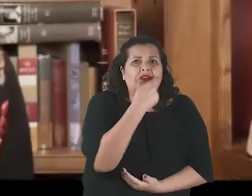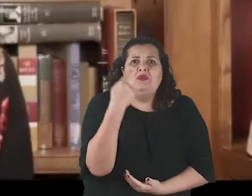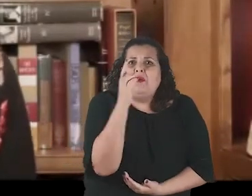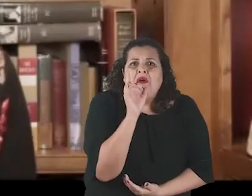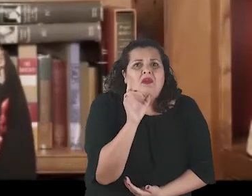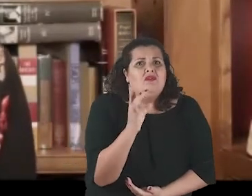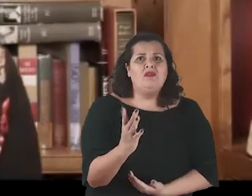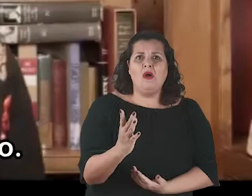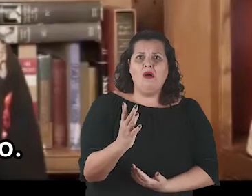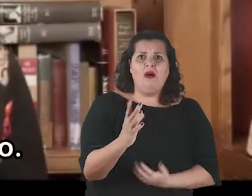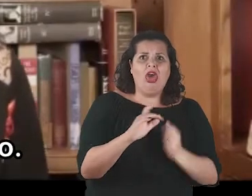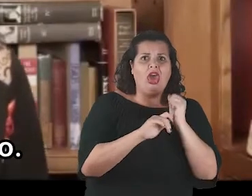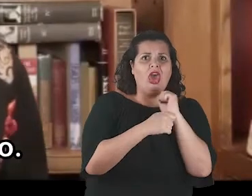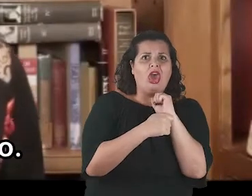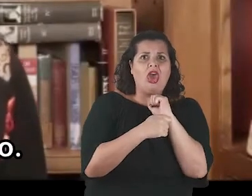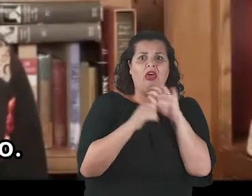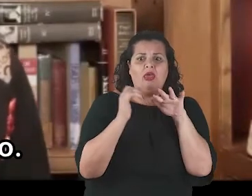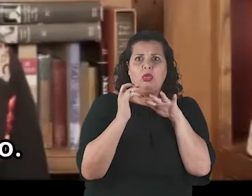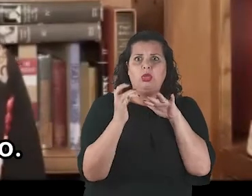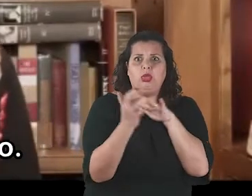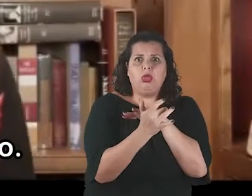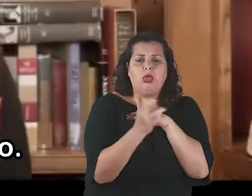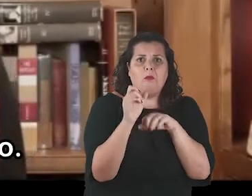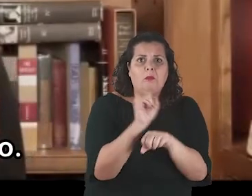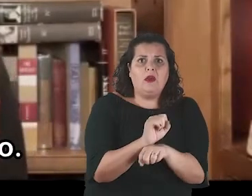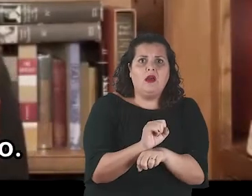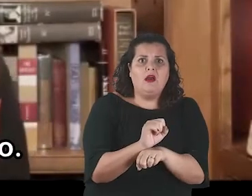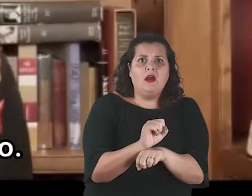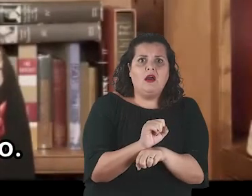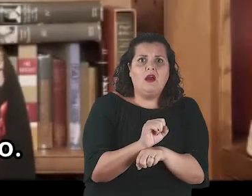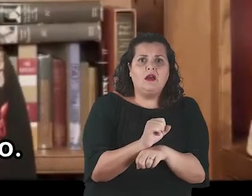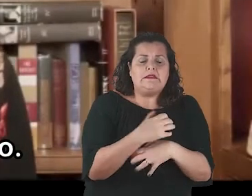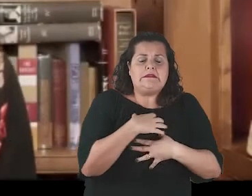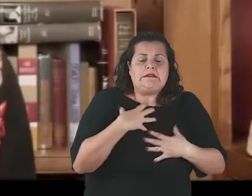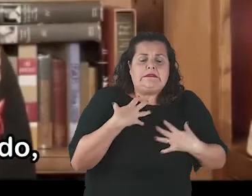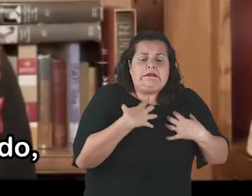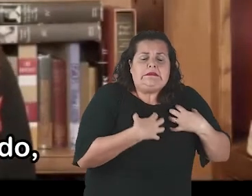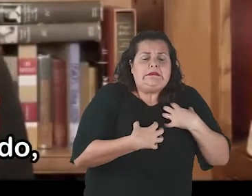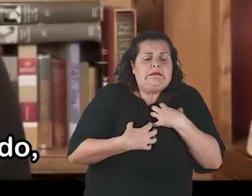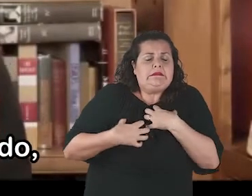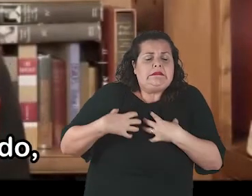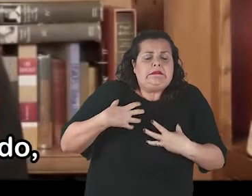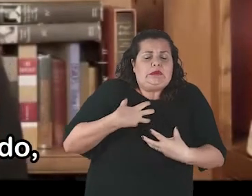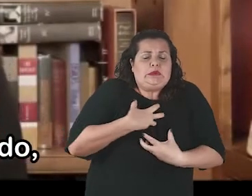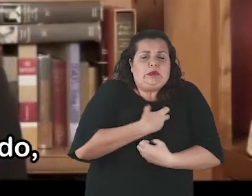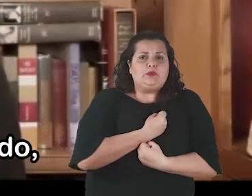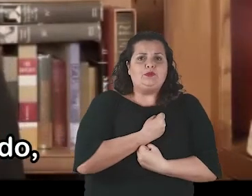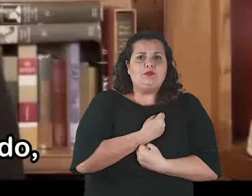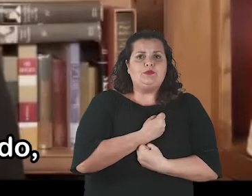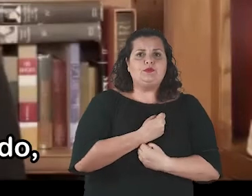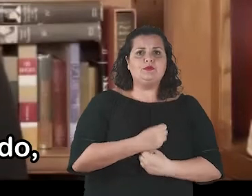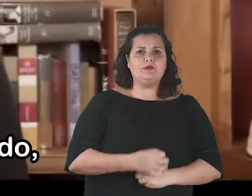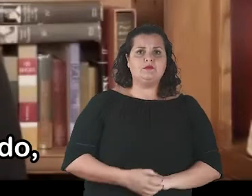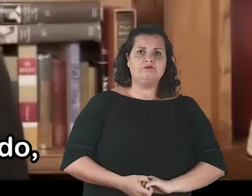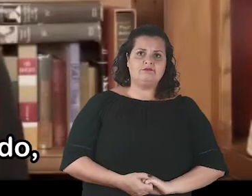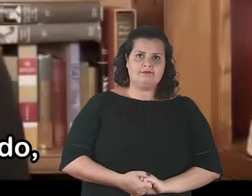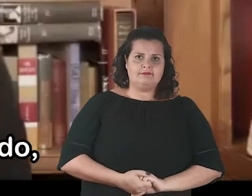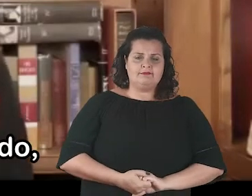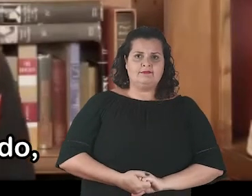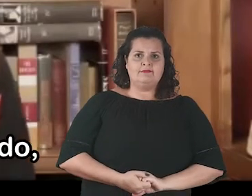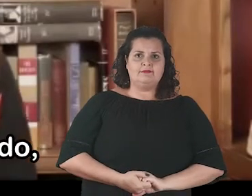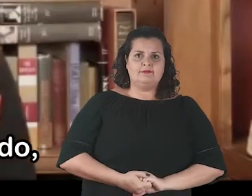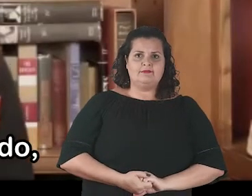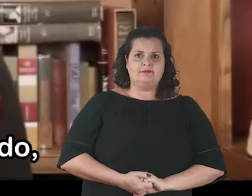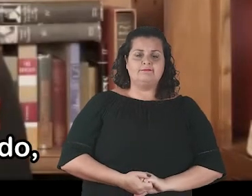tiveram que se privar das mídias digitais dessa maneira por um curto período de tempo. A experiência deles